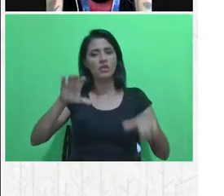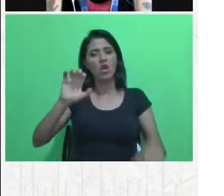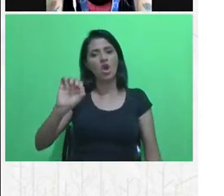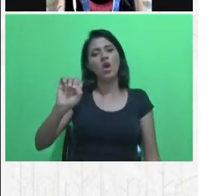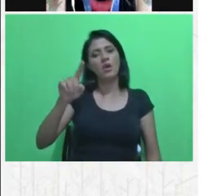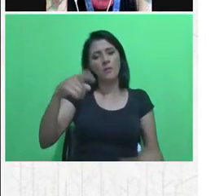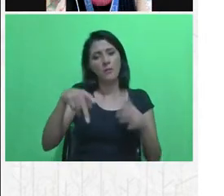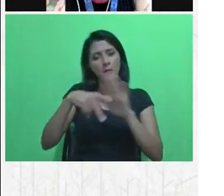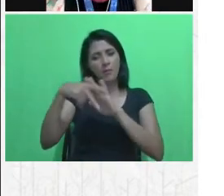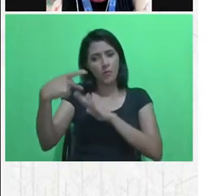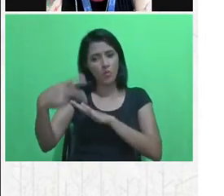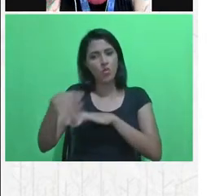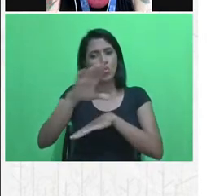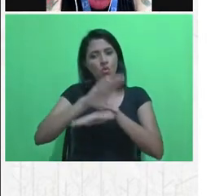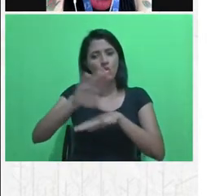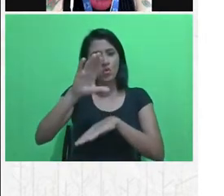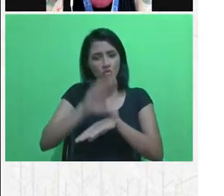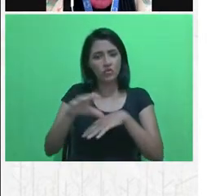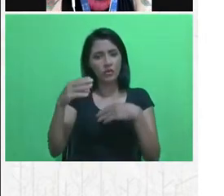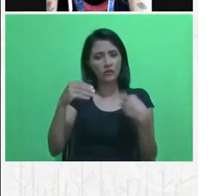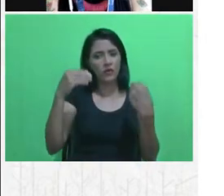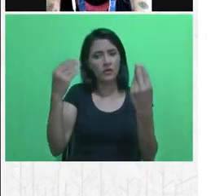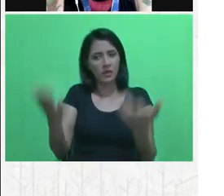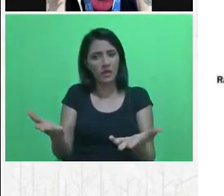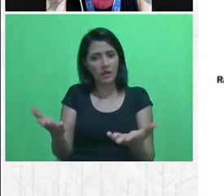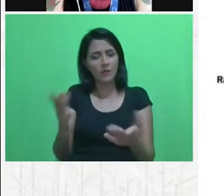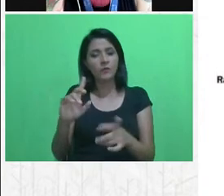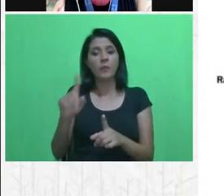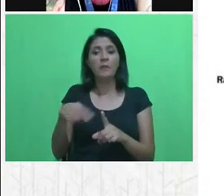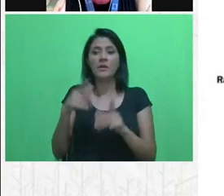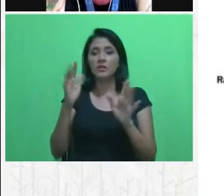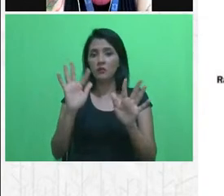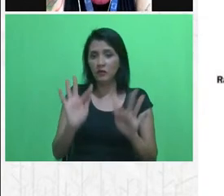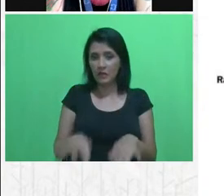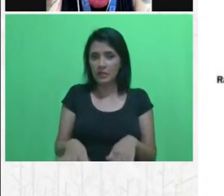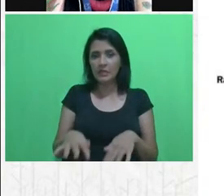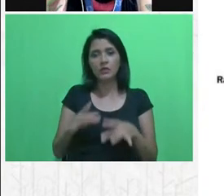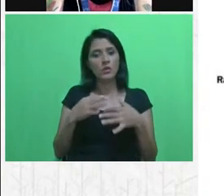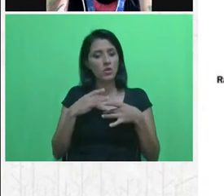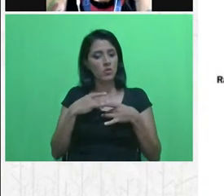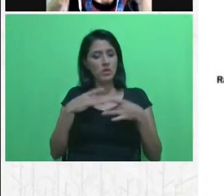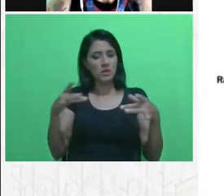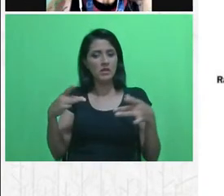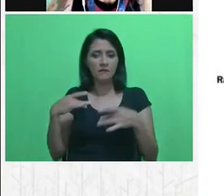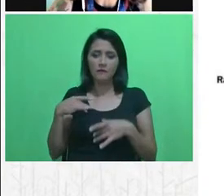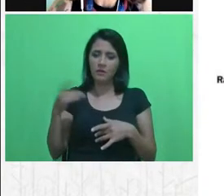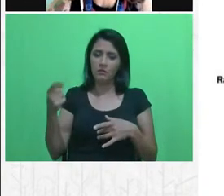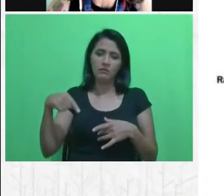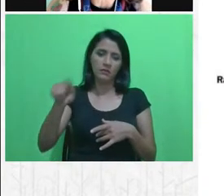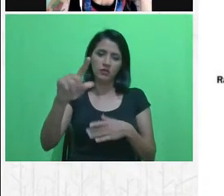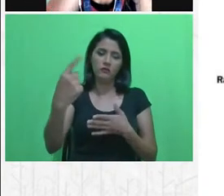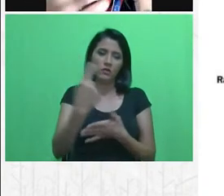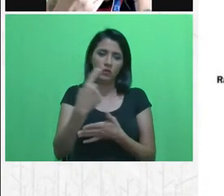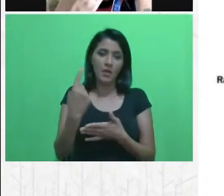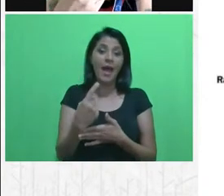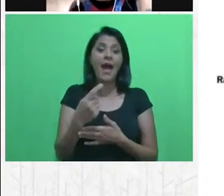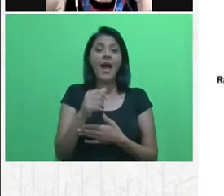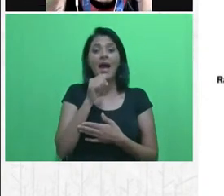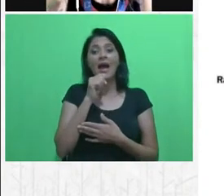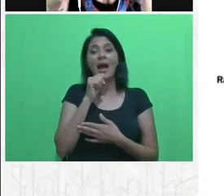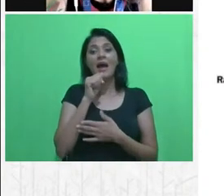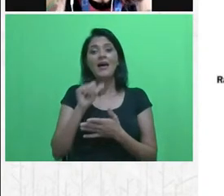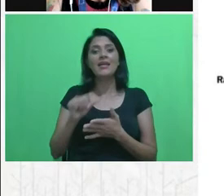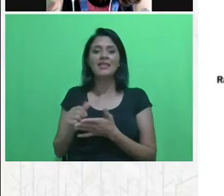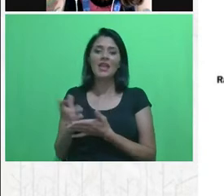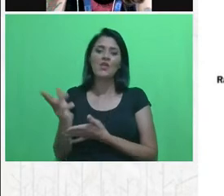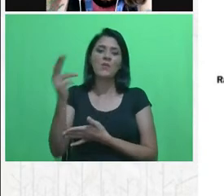curso, mas eu concluo e estou à disposição. Ah, ainda tem os mapinhas que o professor Wagner